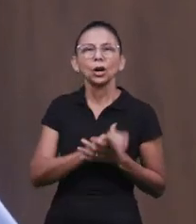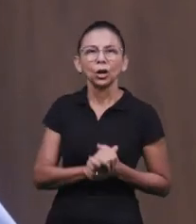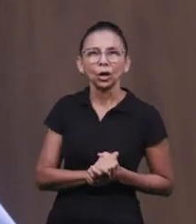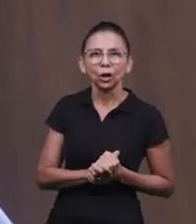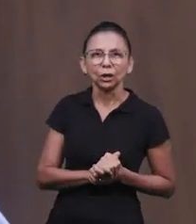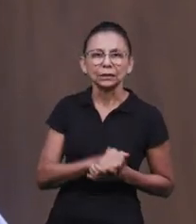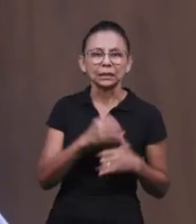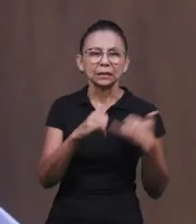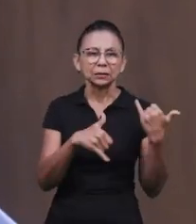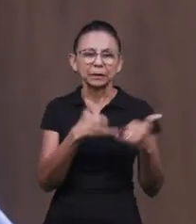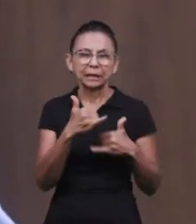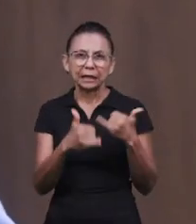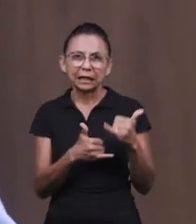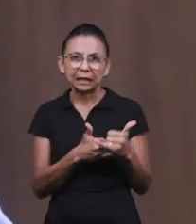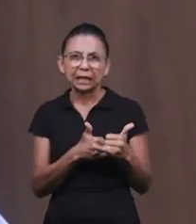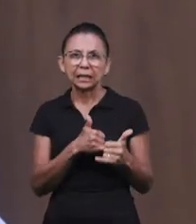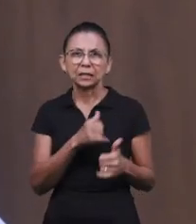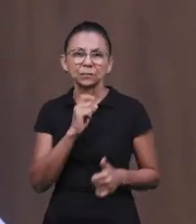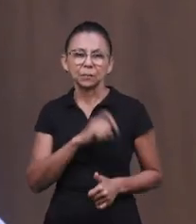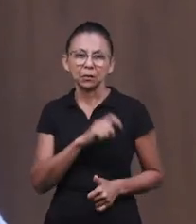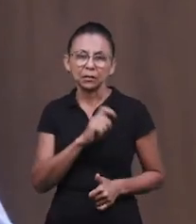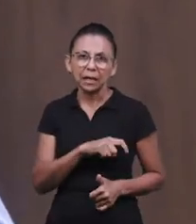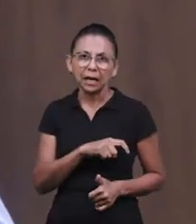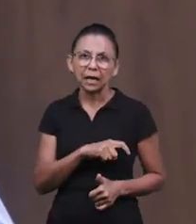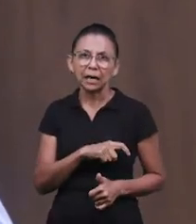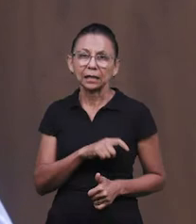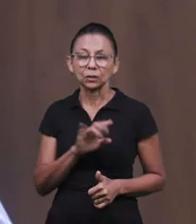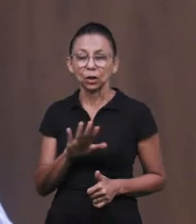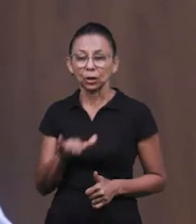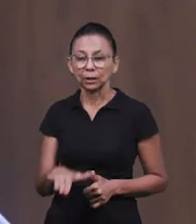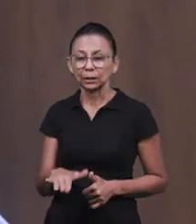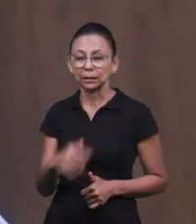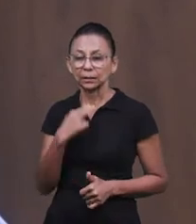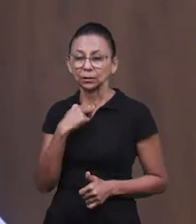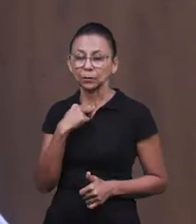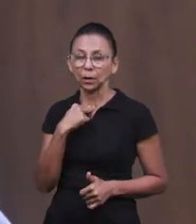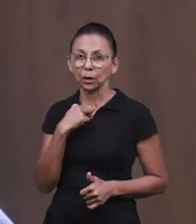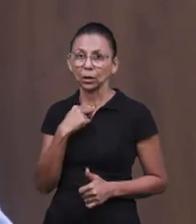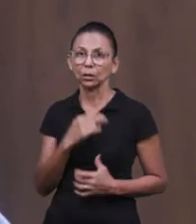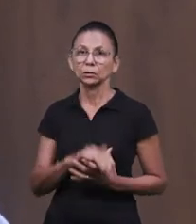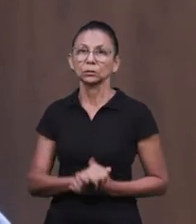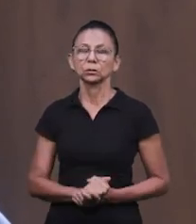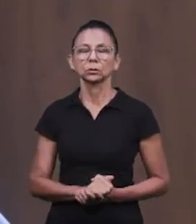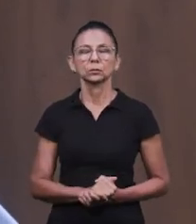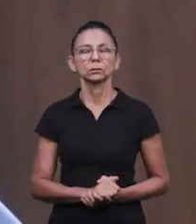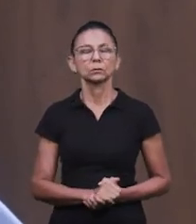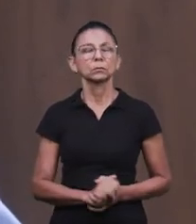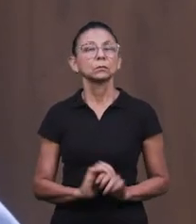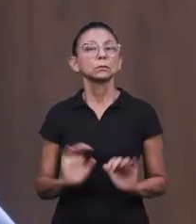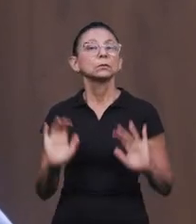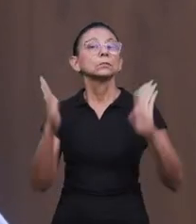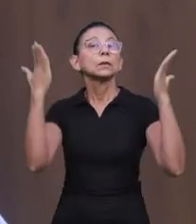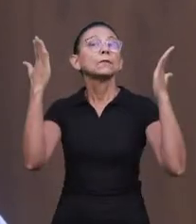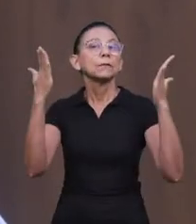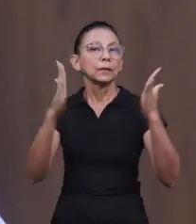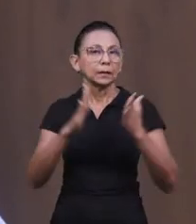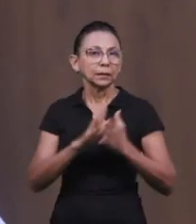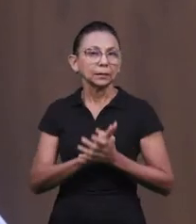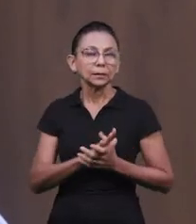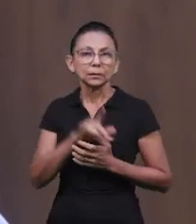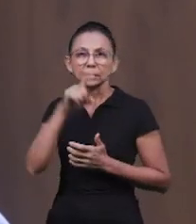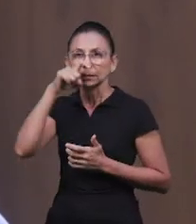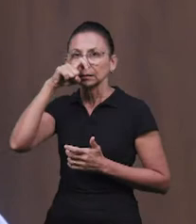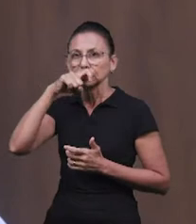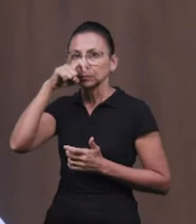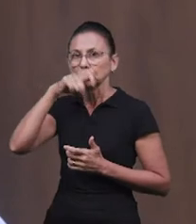que a criança quer, a travessura é aquilo que a criança não pode fazer. E ela é uma festa que ela